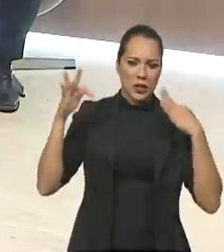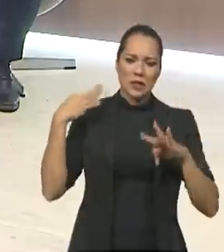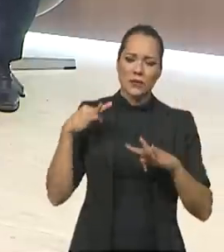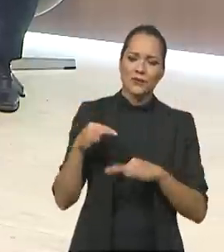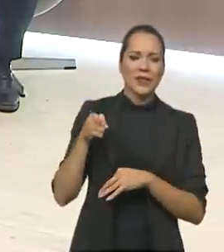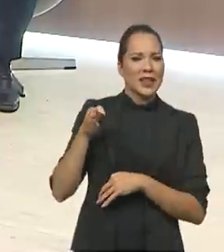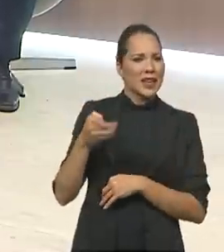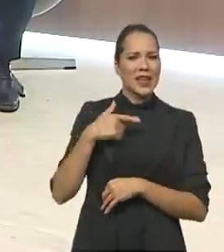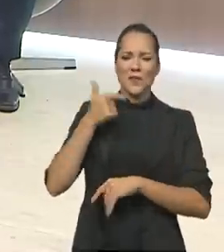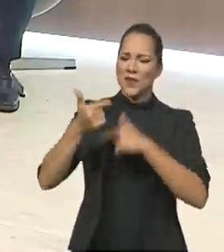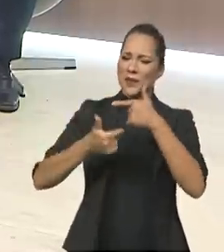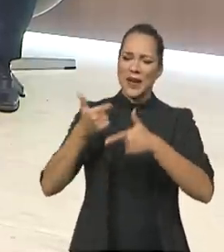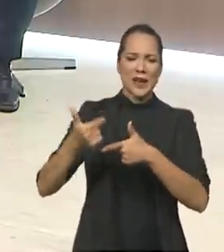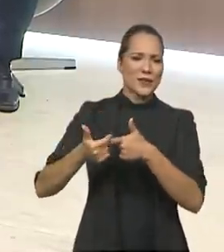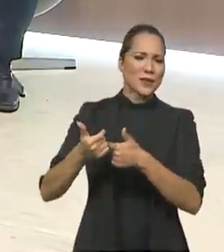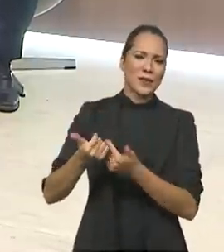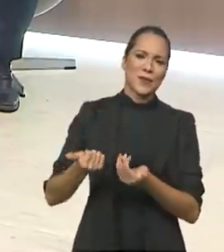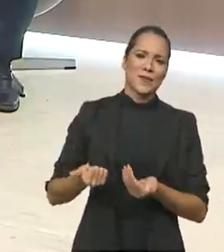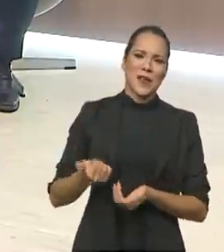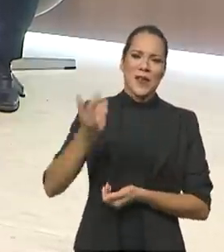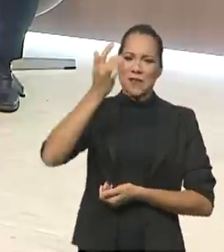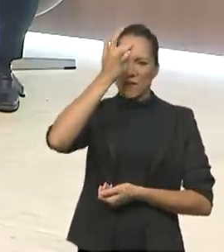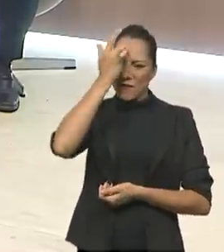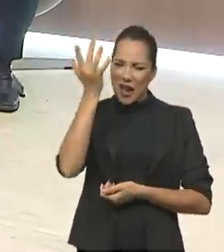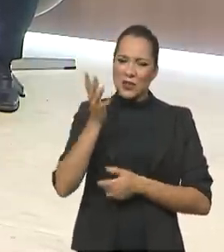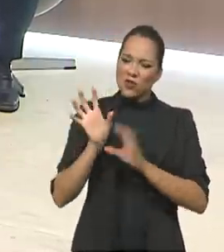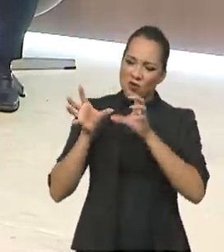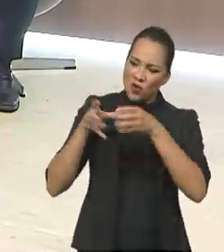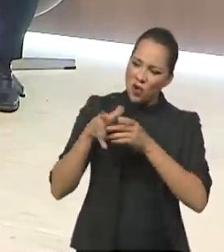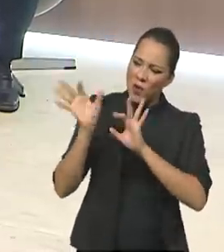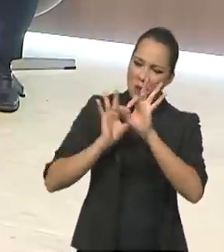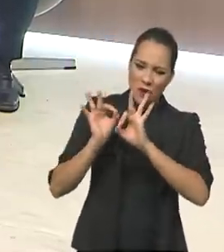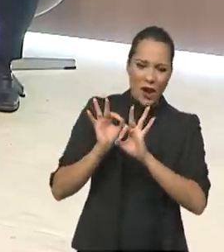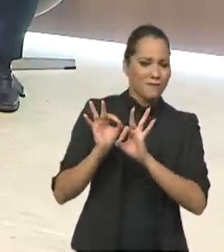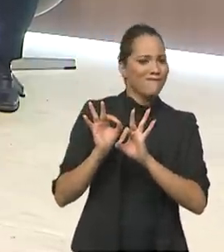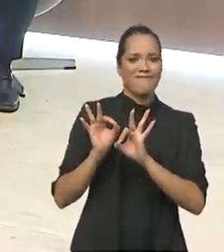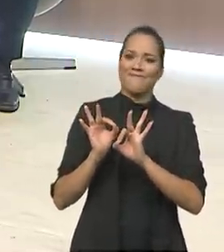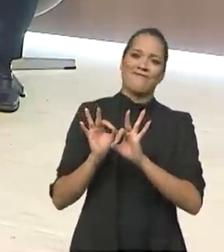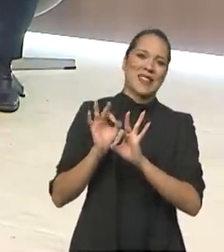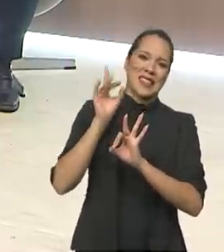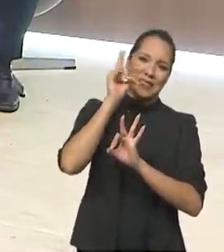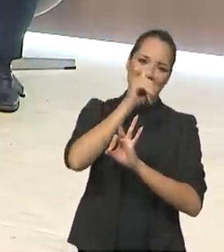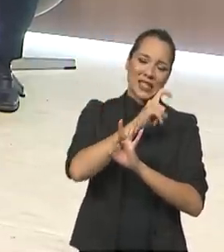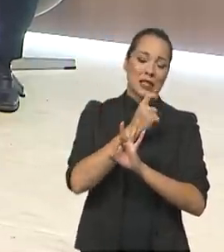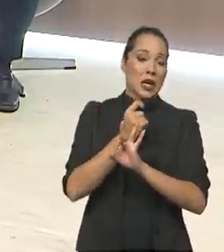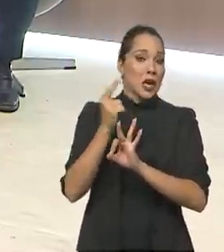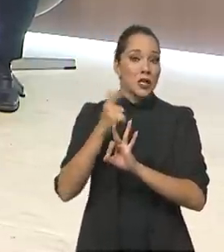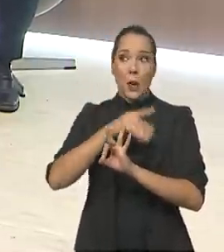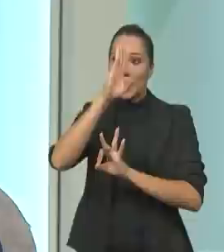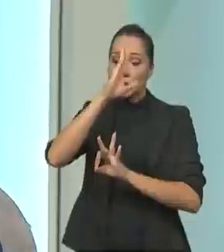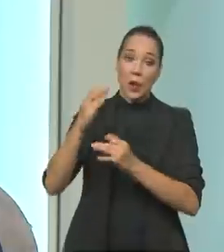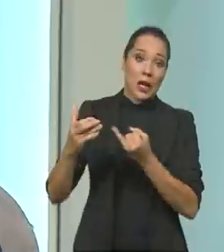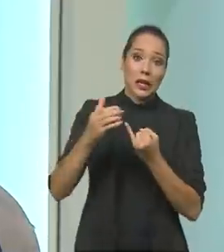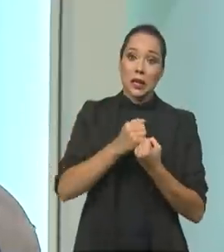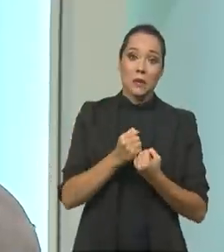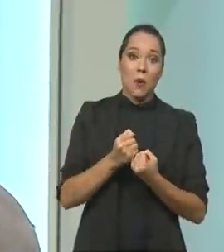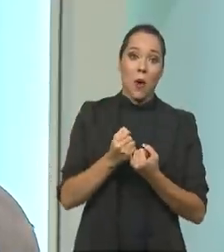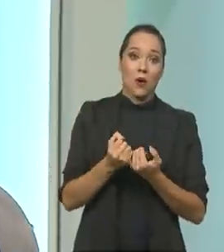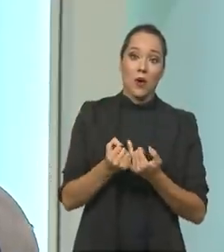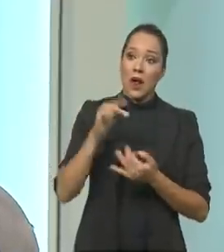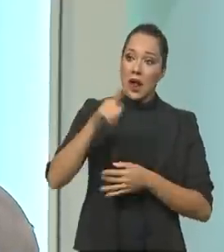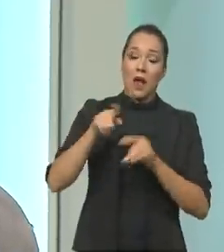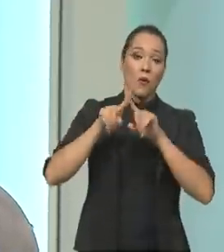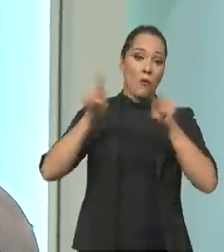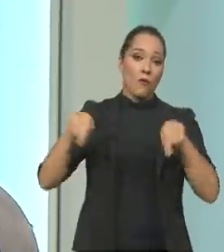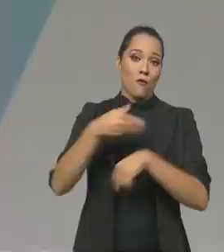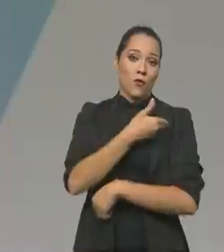ele é um trabalhador que não é fácil da gente formar uma equipe. Então, é o maior patrimônio de uma empresa turística, hoje, é o seu quadro de